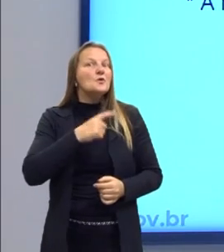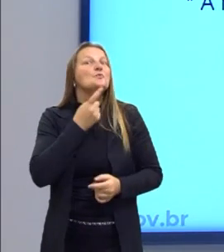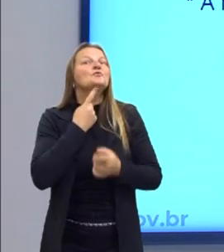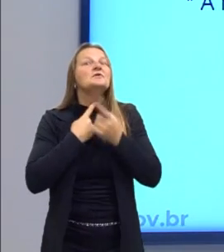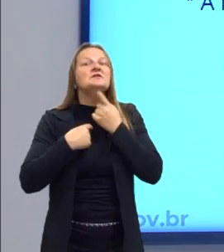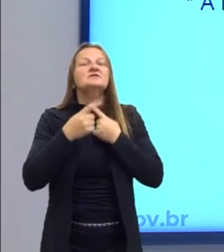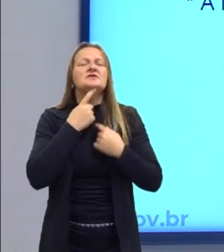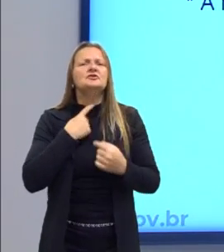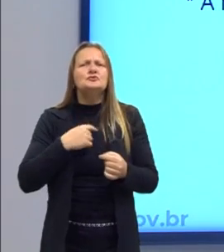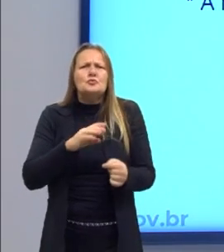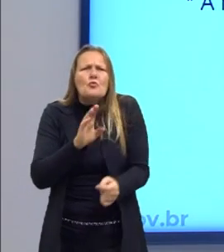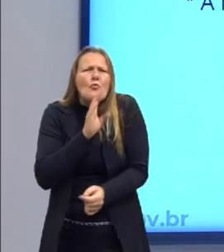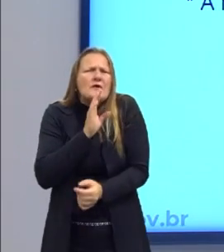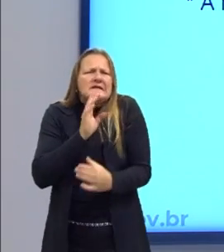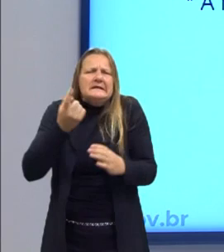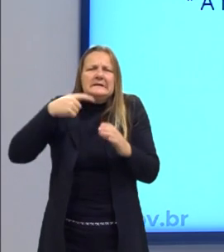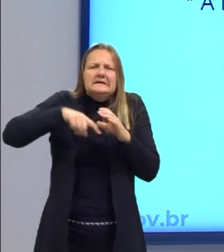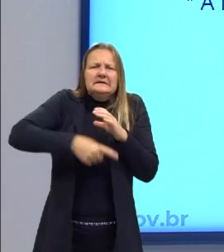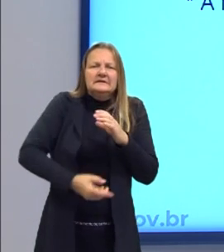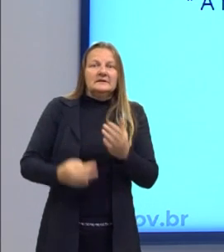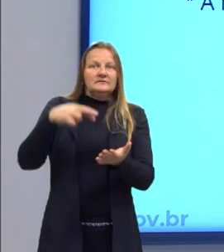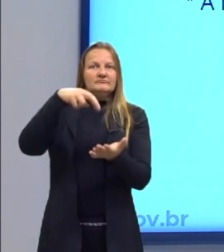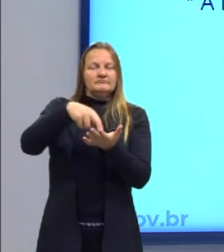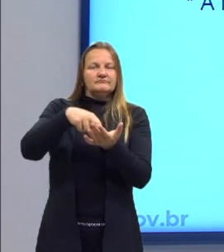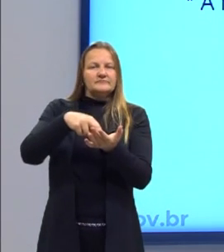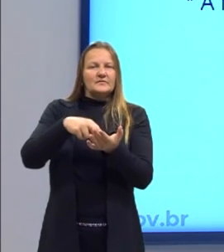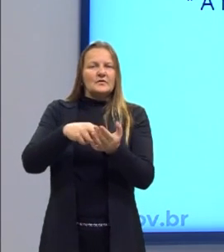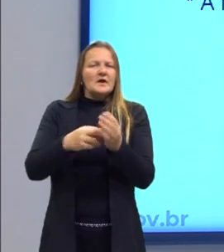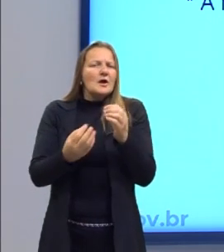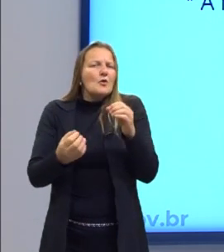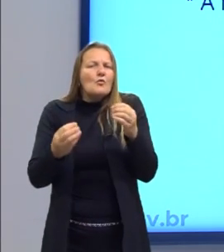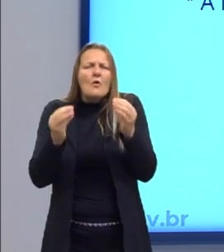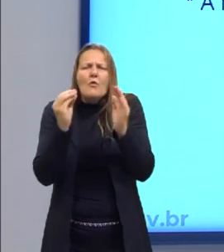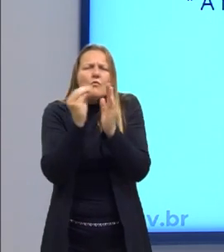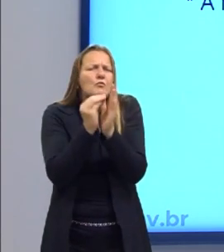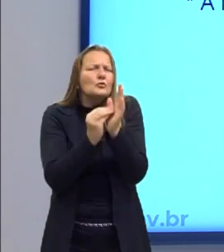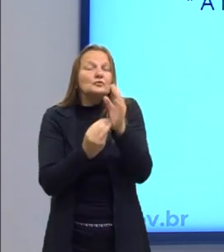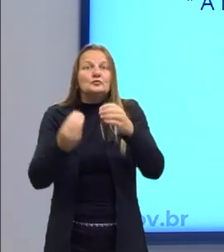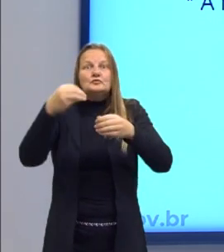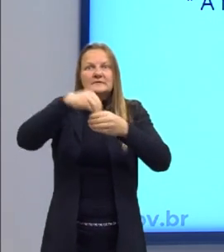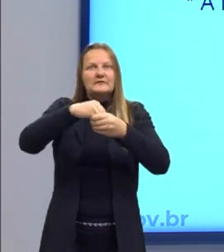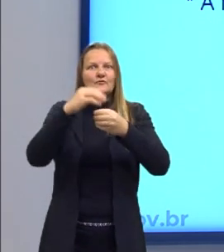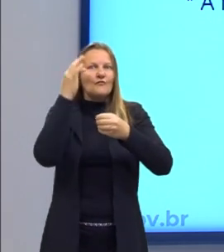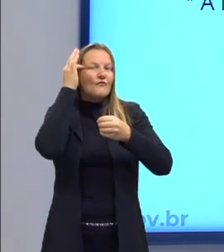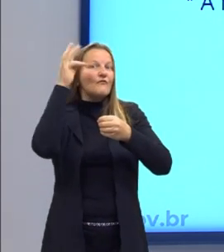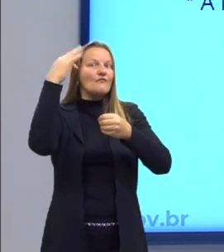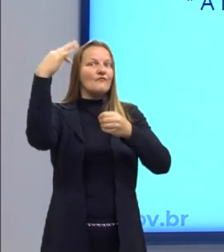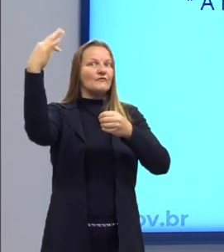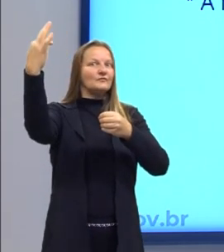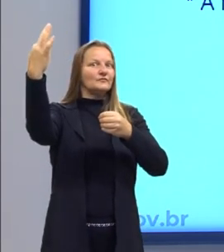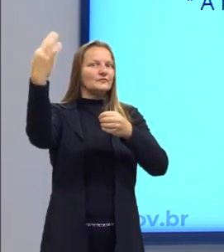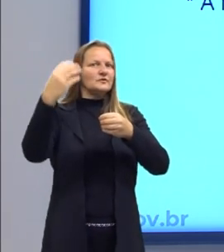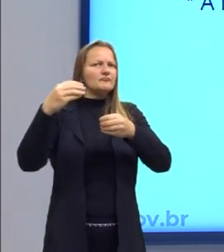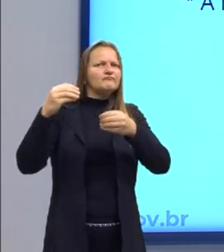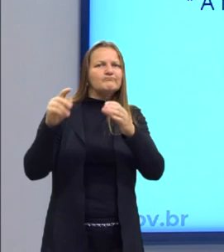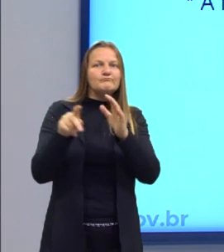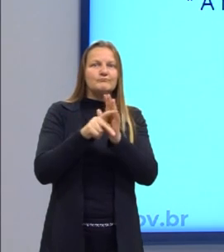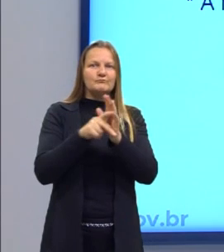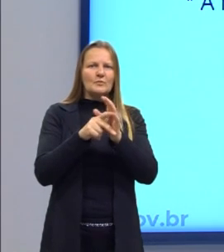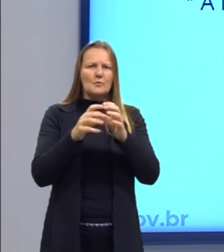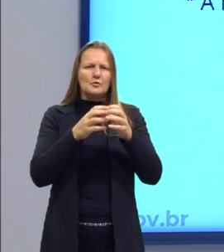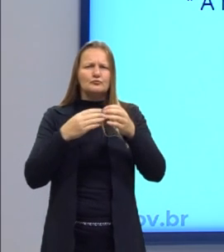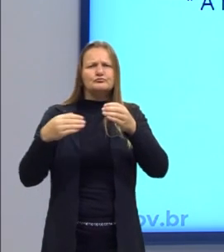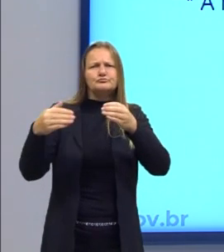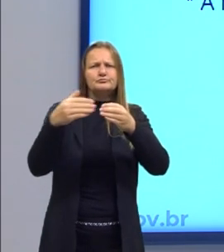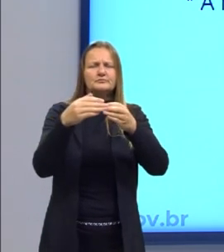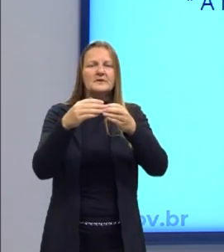é a essência da filosofia. Certo? Então, o desejo de conhecer a realidade é a essência da filosofia.